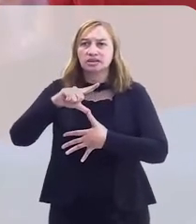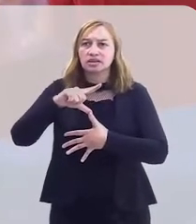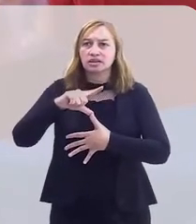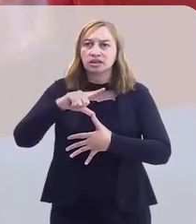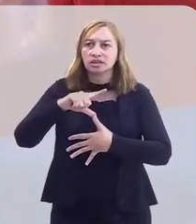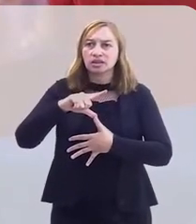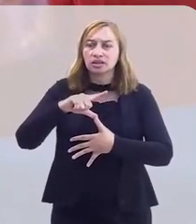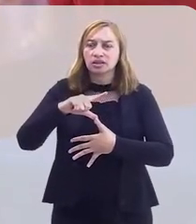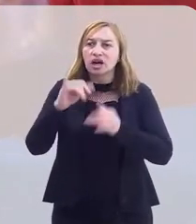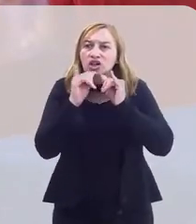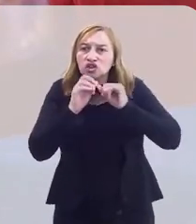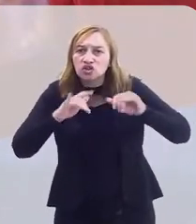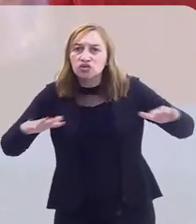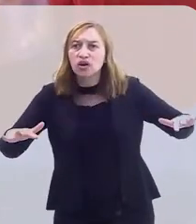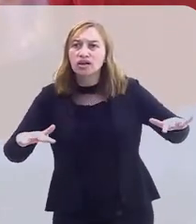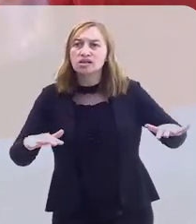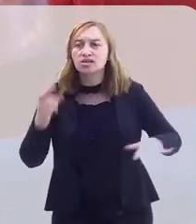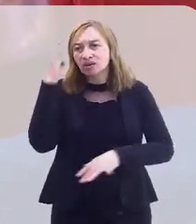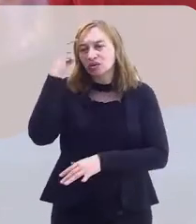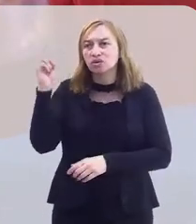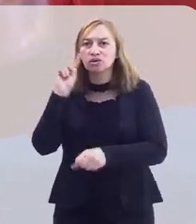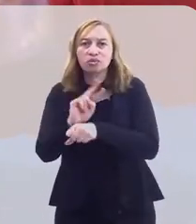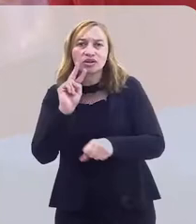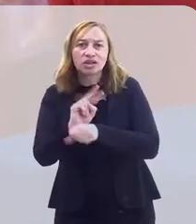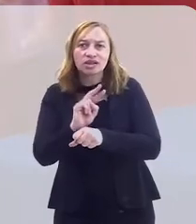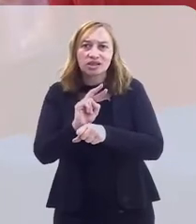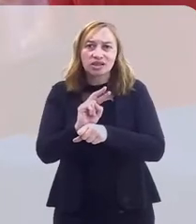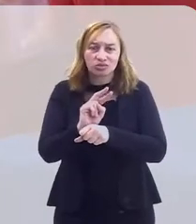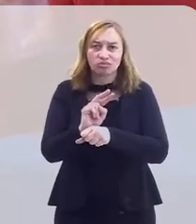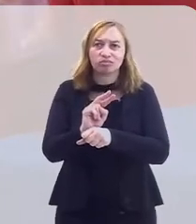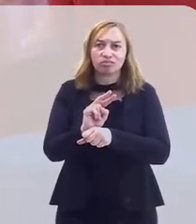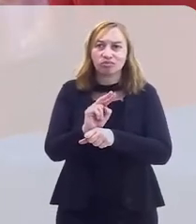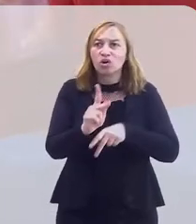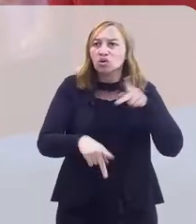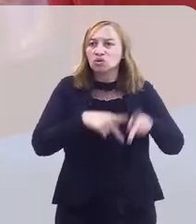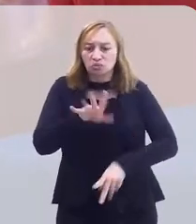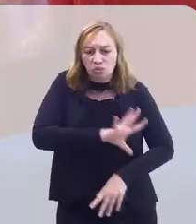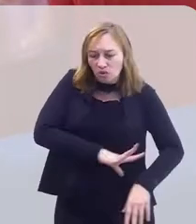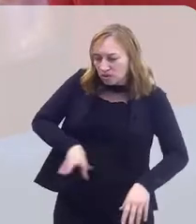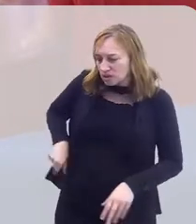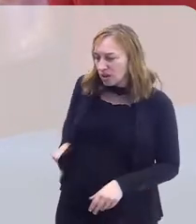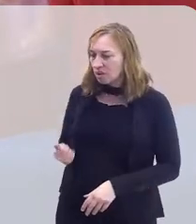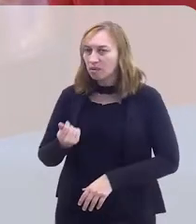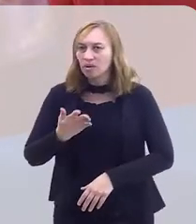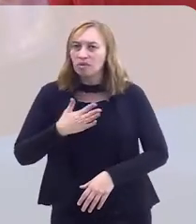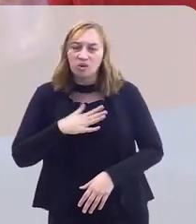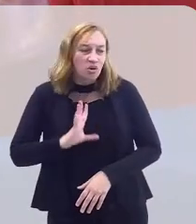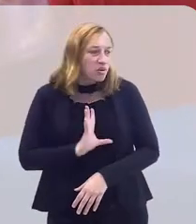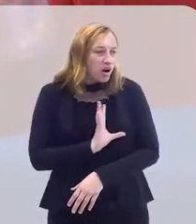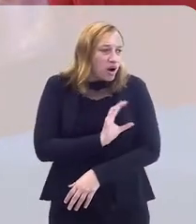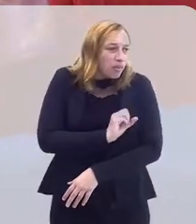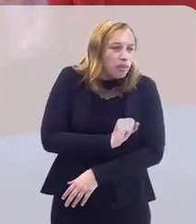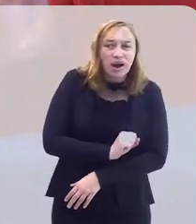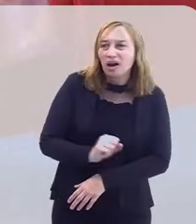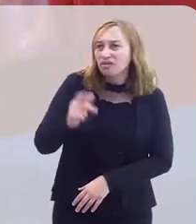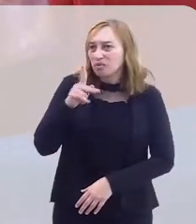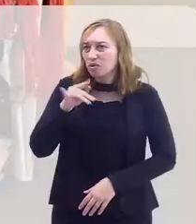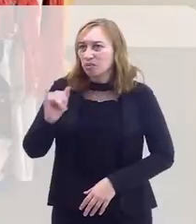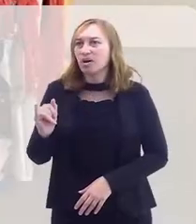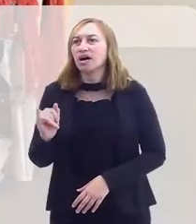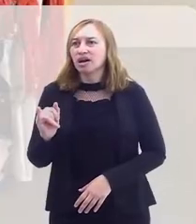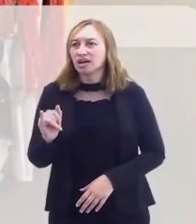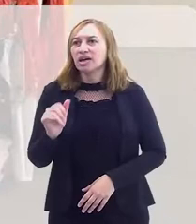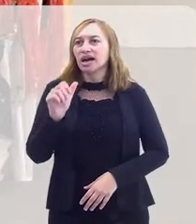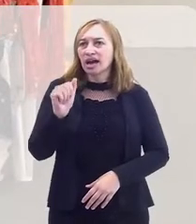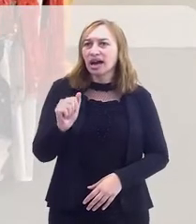destinada à divulgação da cultura e proteção dos ciganos. Meu pai era apaixonado, era divulgador, ativista, ele era